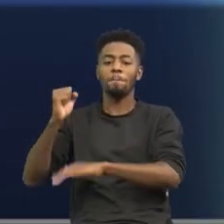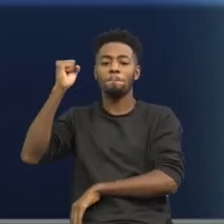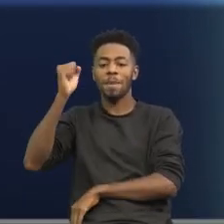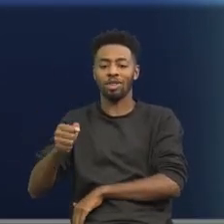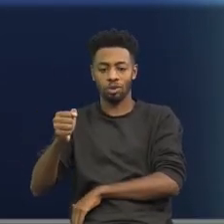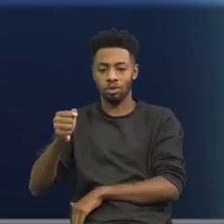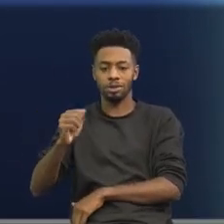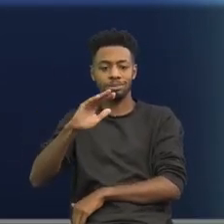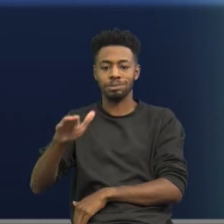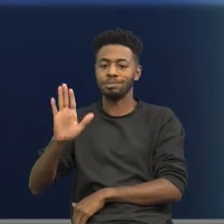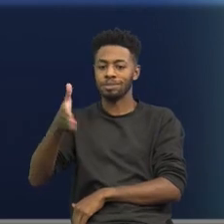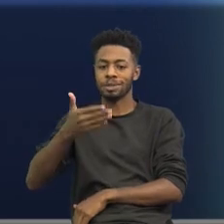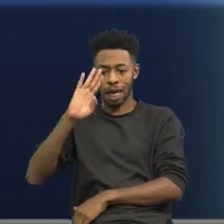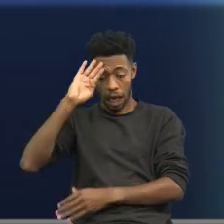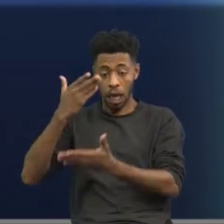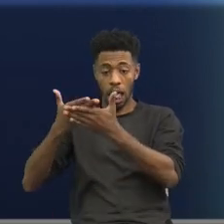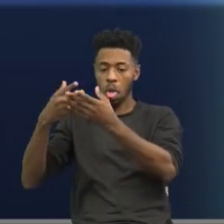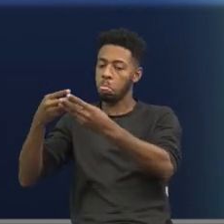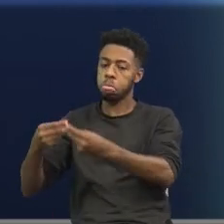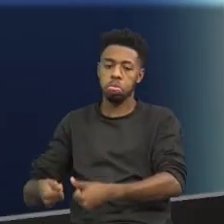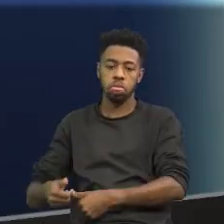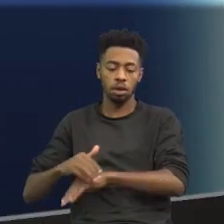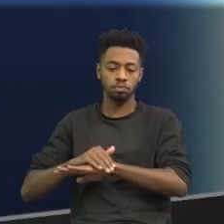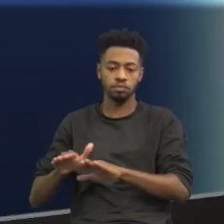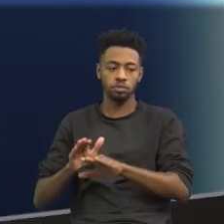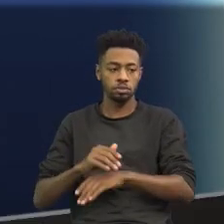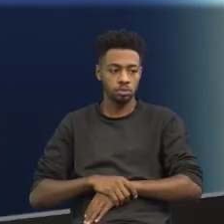ter sido a letra C de coração.